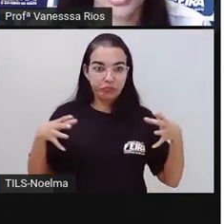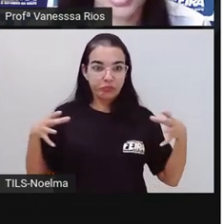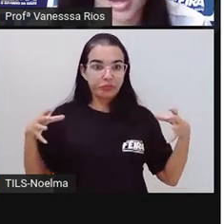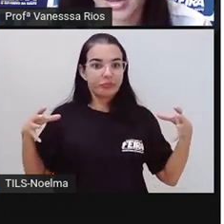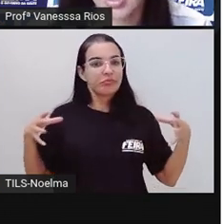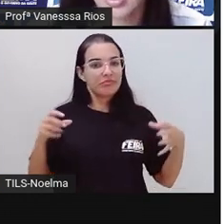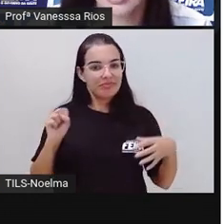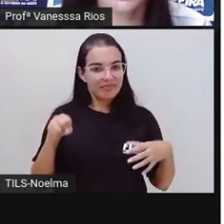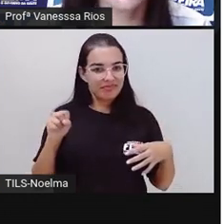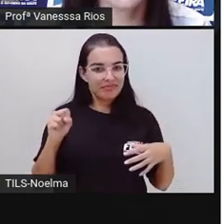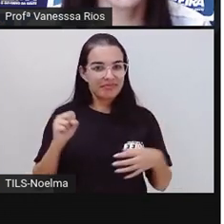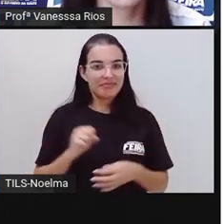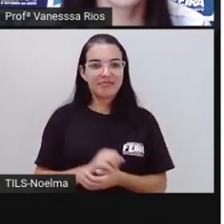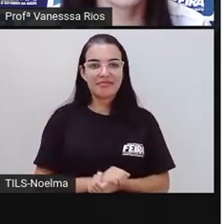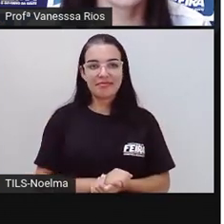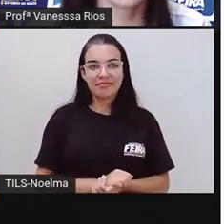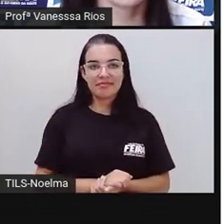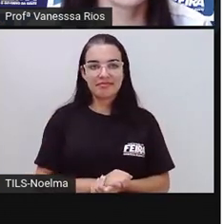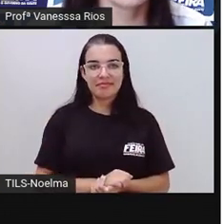territoriais.